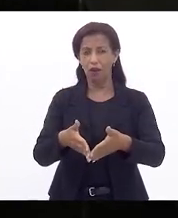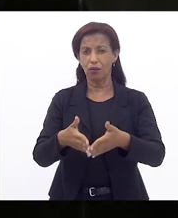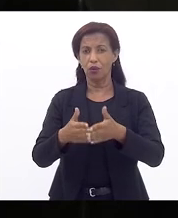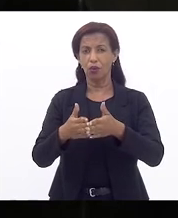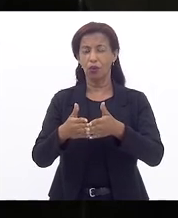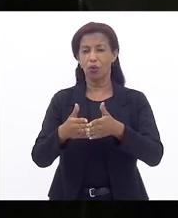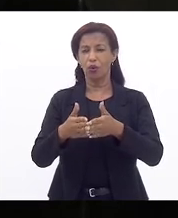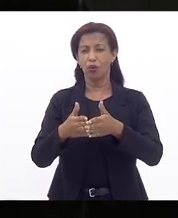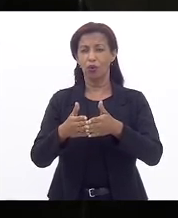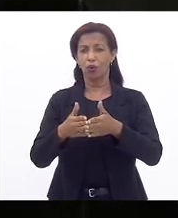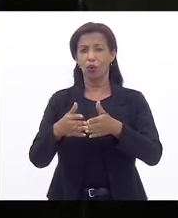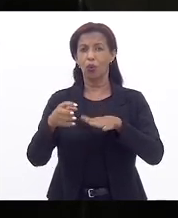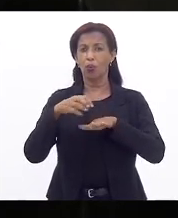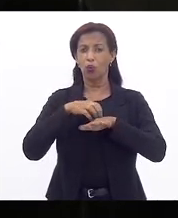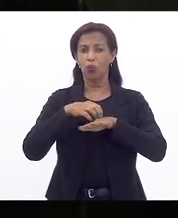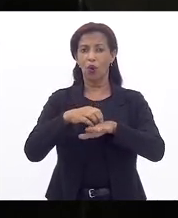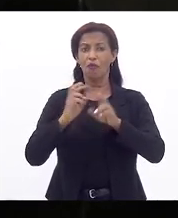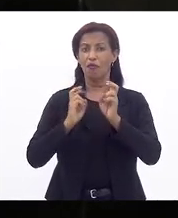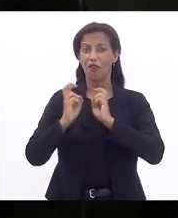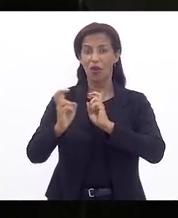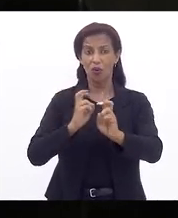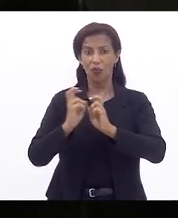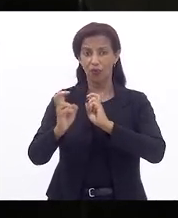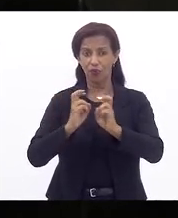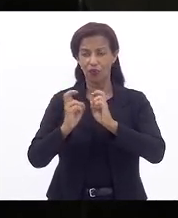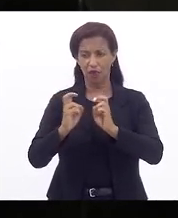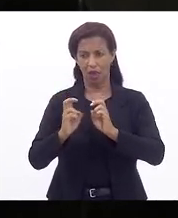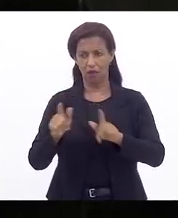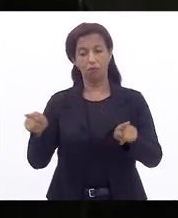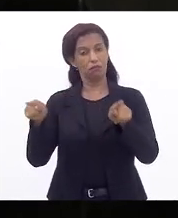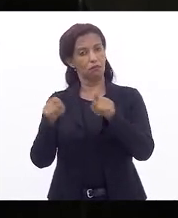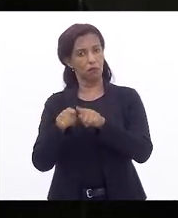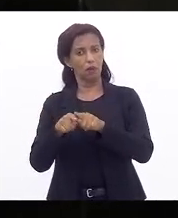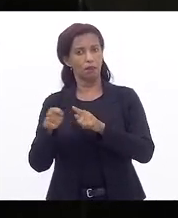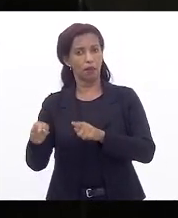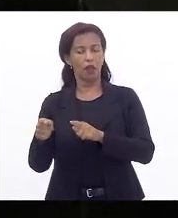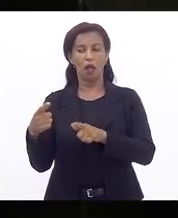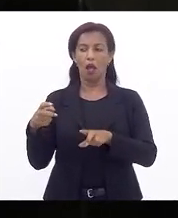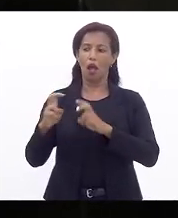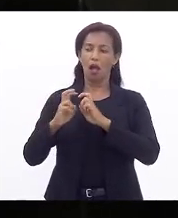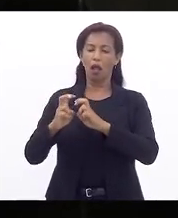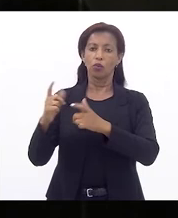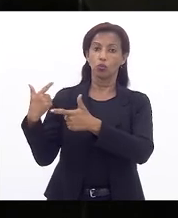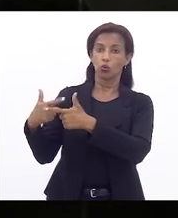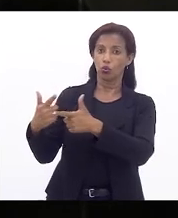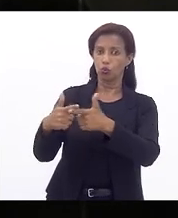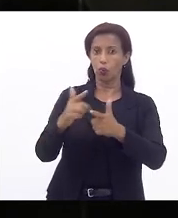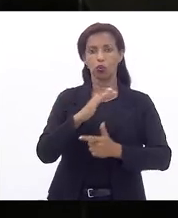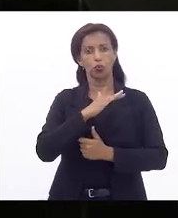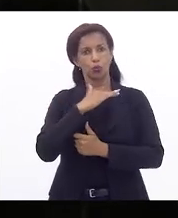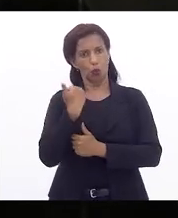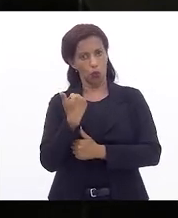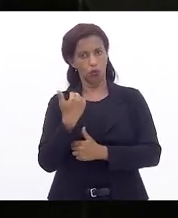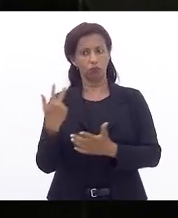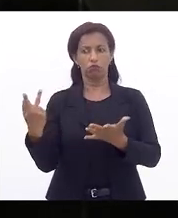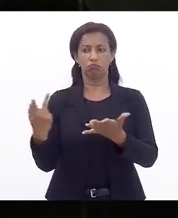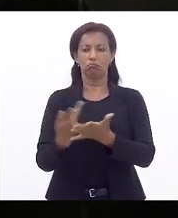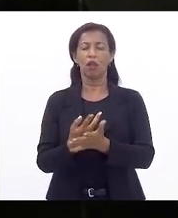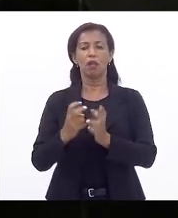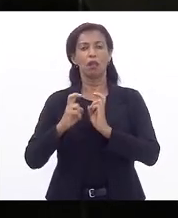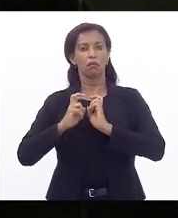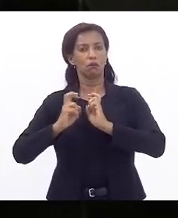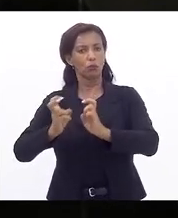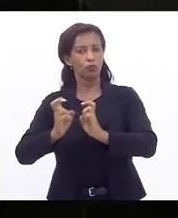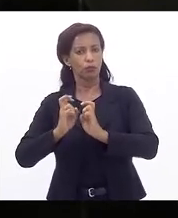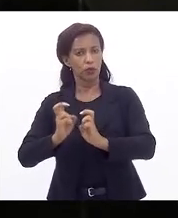transporte ferroviário. Além das questões relacionadas aos acidentes fatais nas linhas